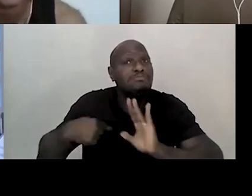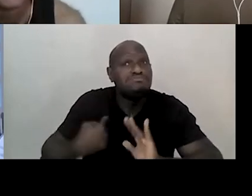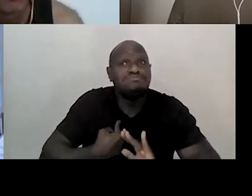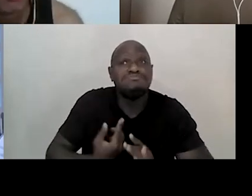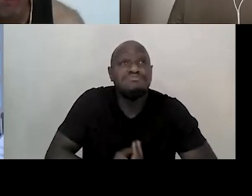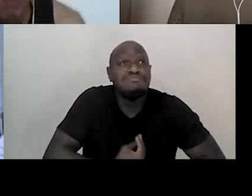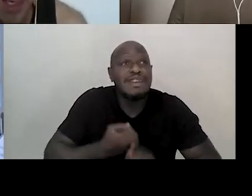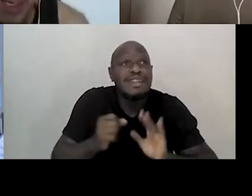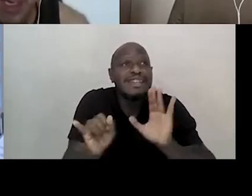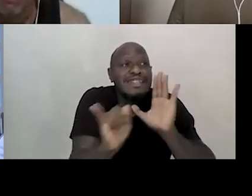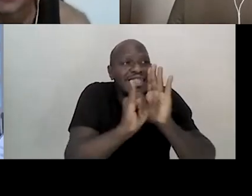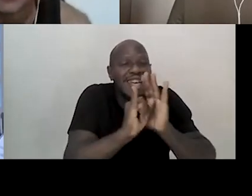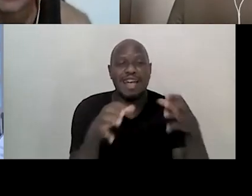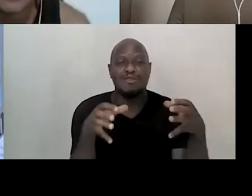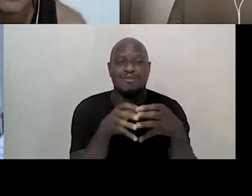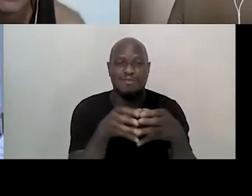identidade do grupo.